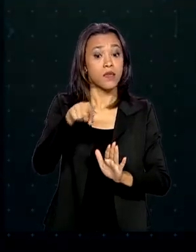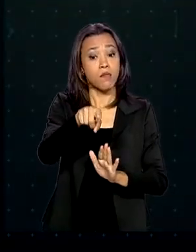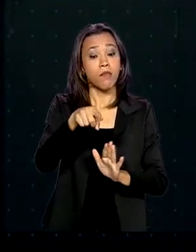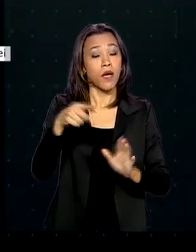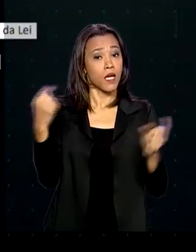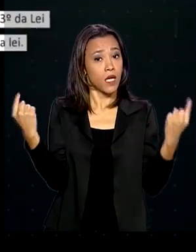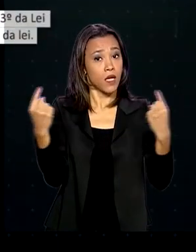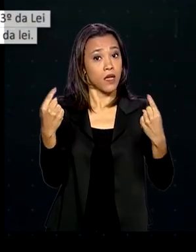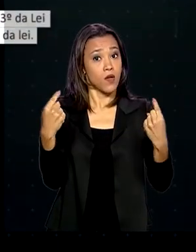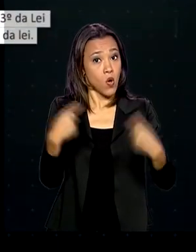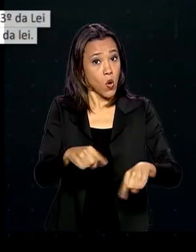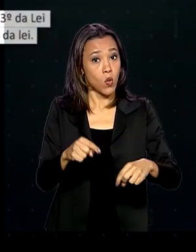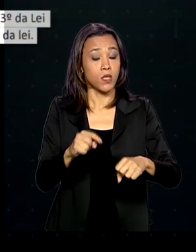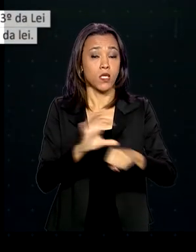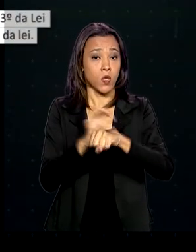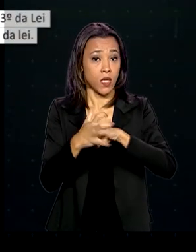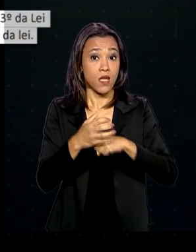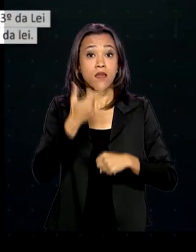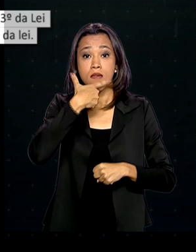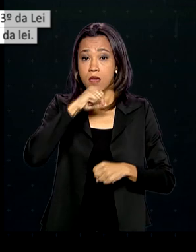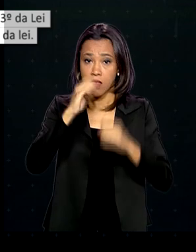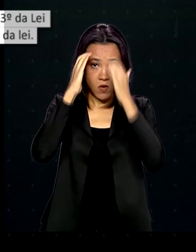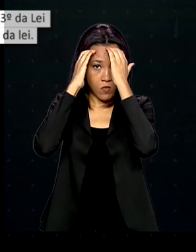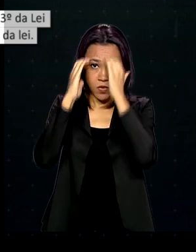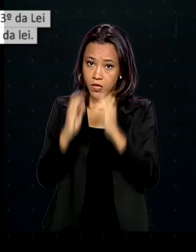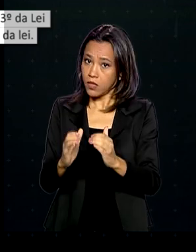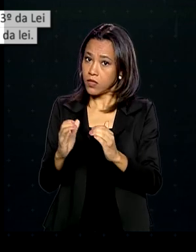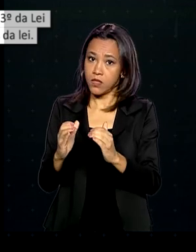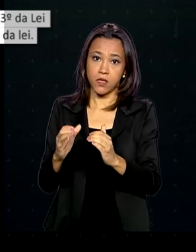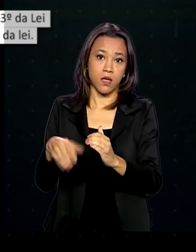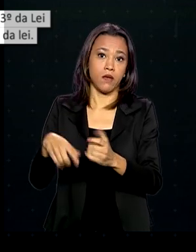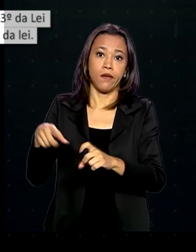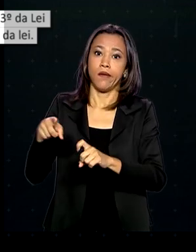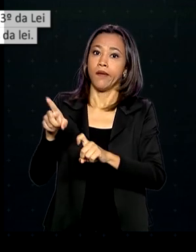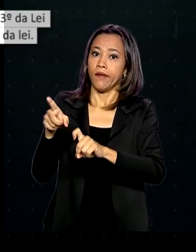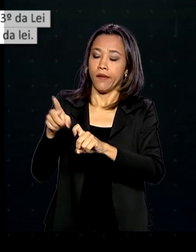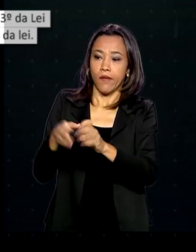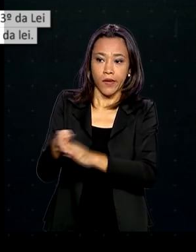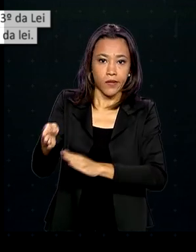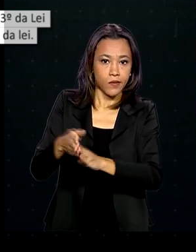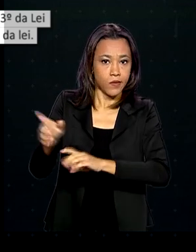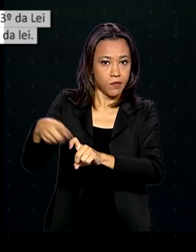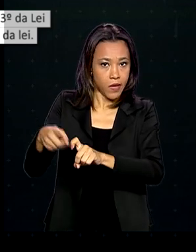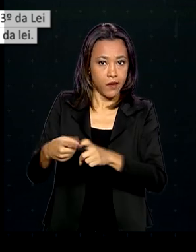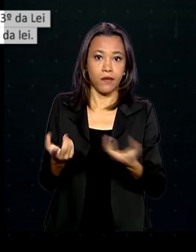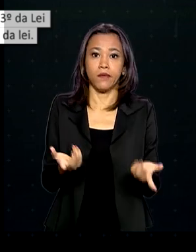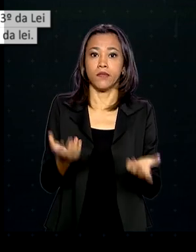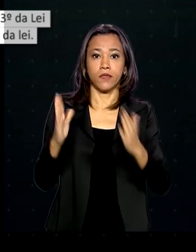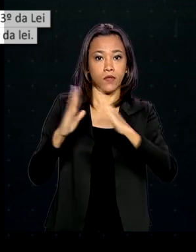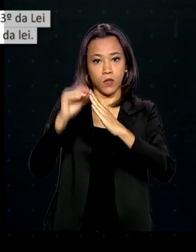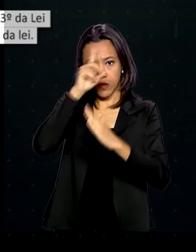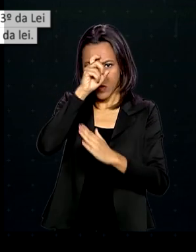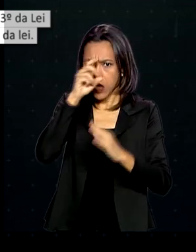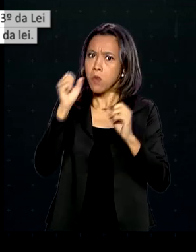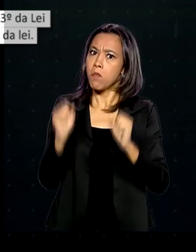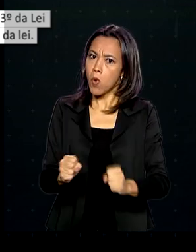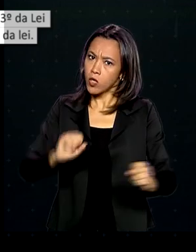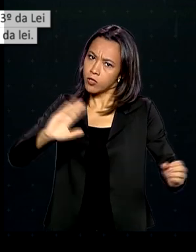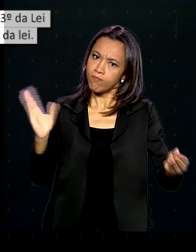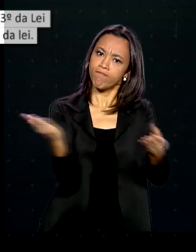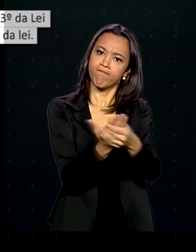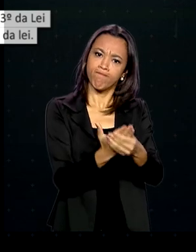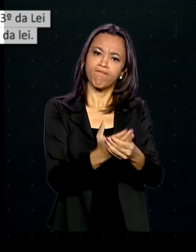coronavírus. Quem descumprir determinações médicas de quarentena, isolamento ou internação pode responder civil,